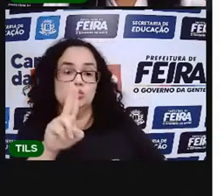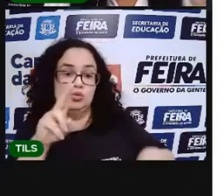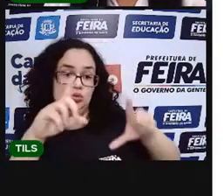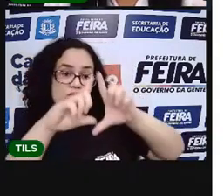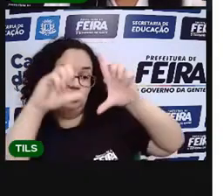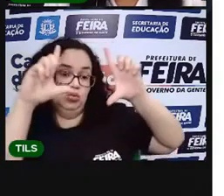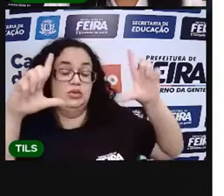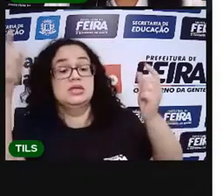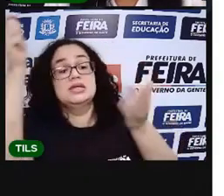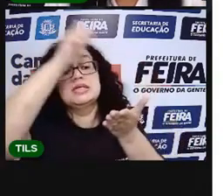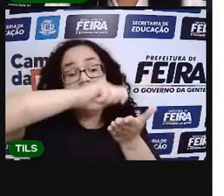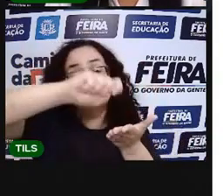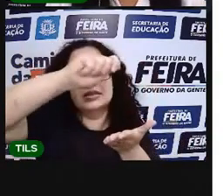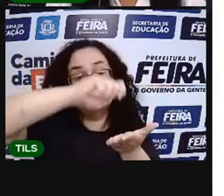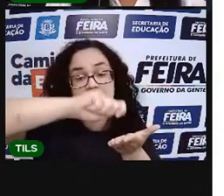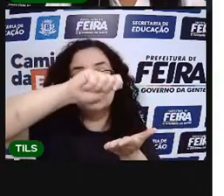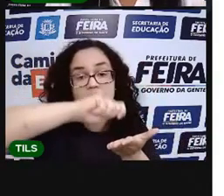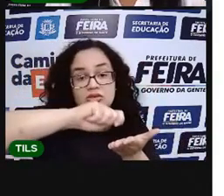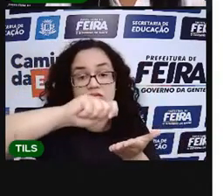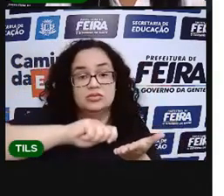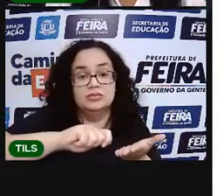escrever, para se comunicar com vocês.